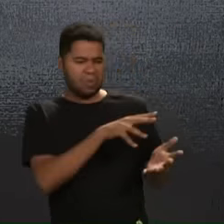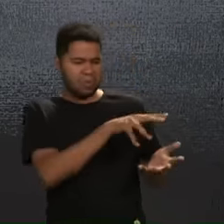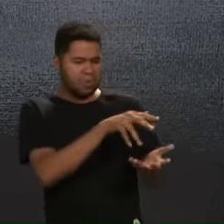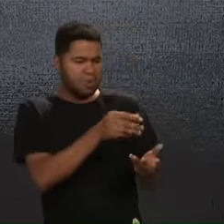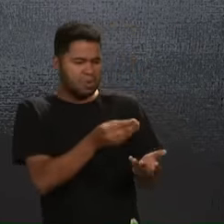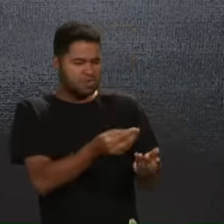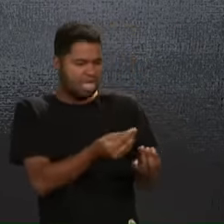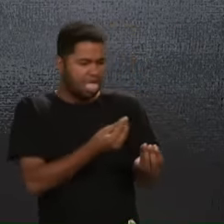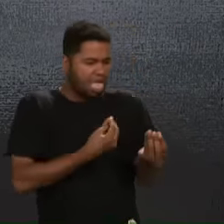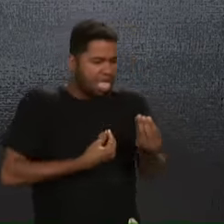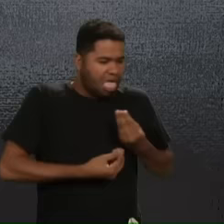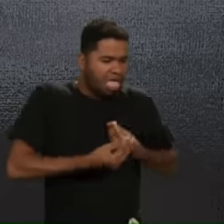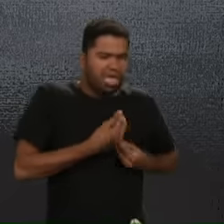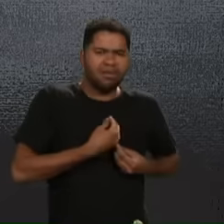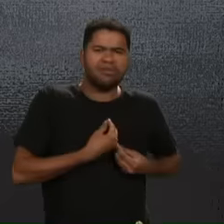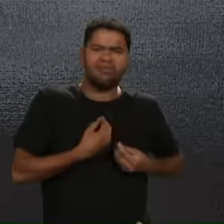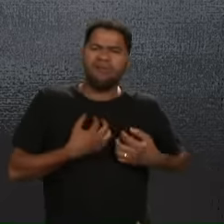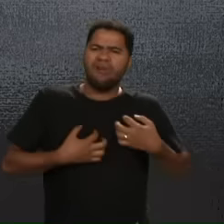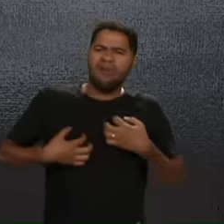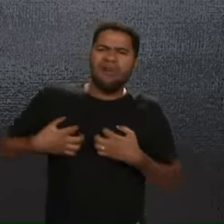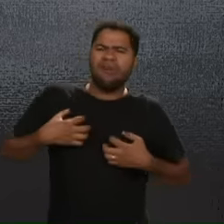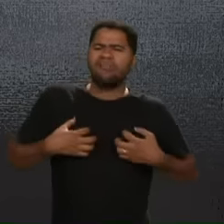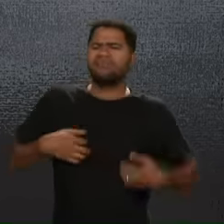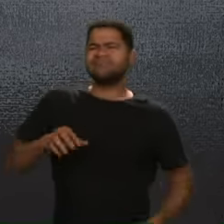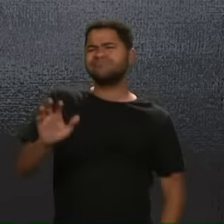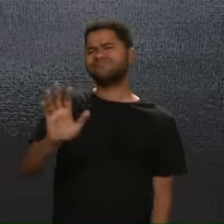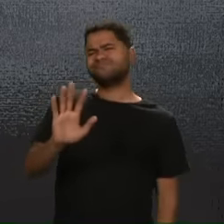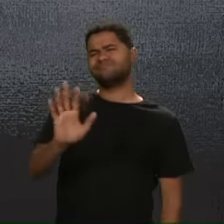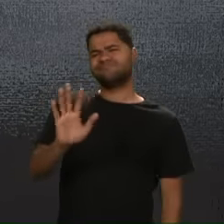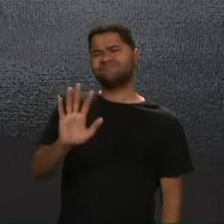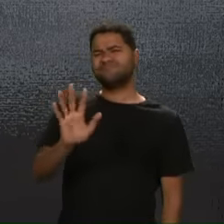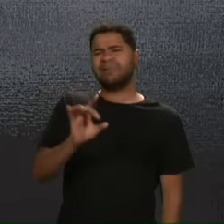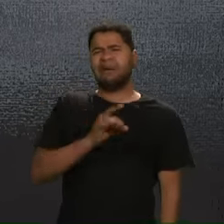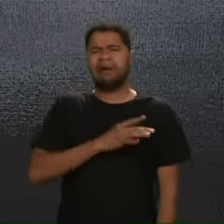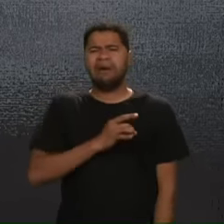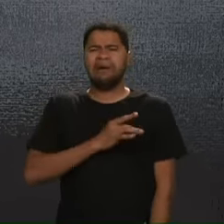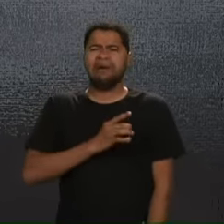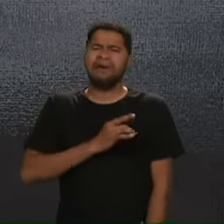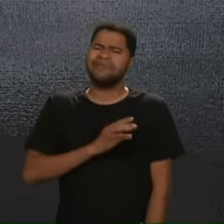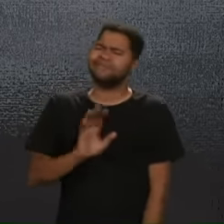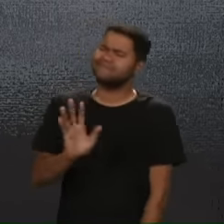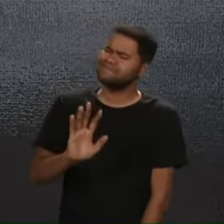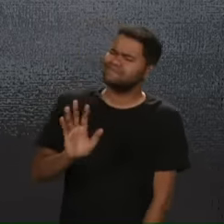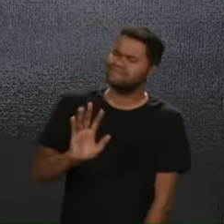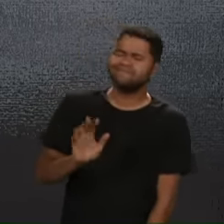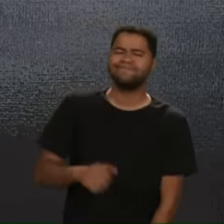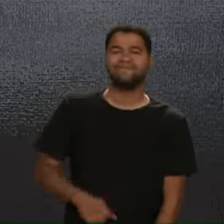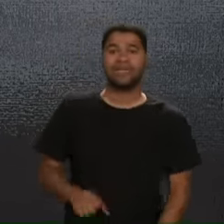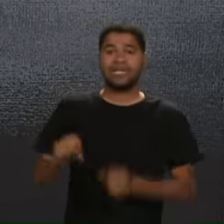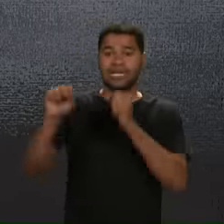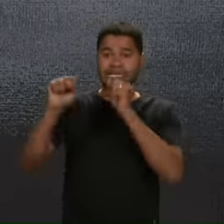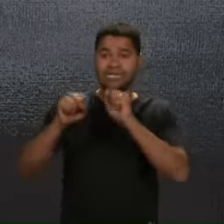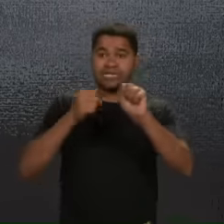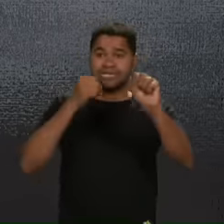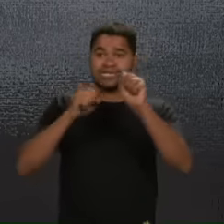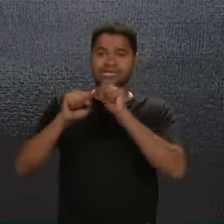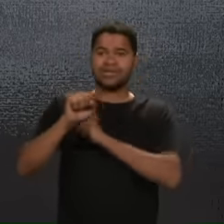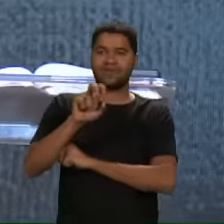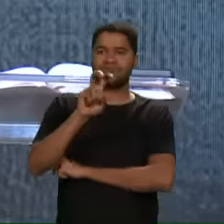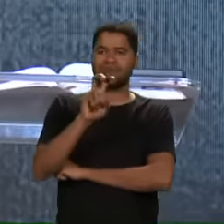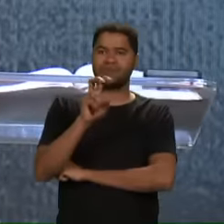turbe O vosso Coração Nem se Atemorize O Salmo 56